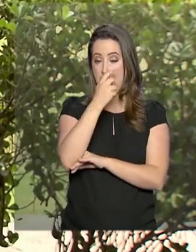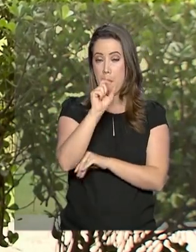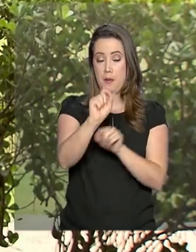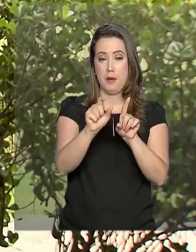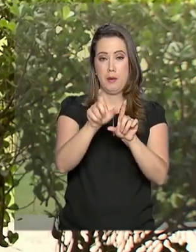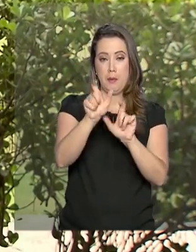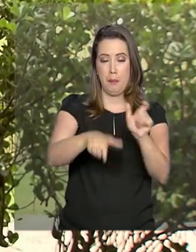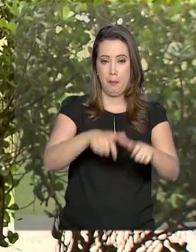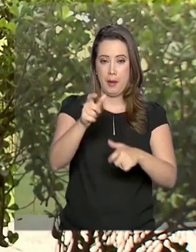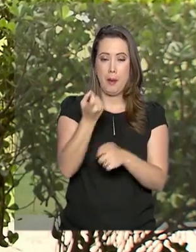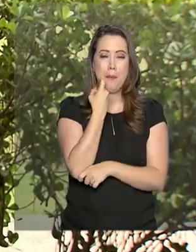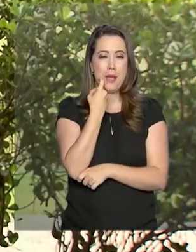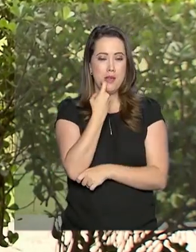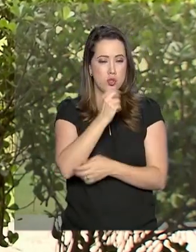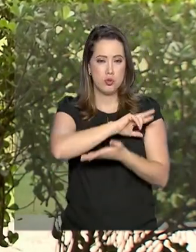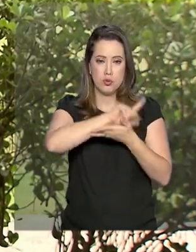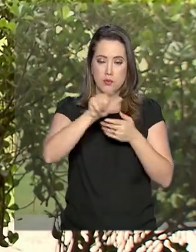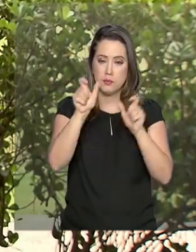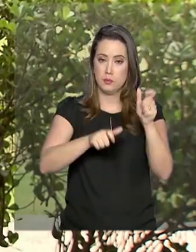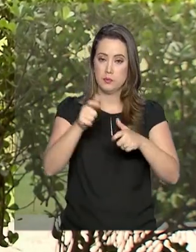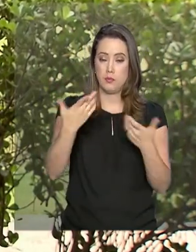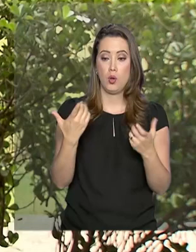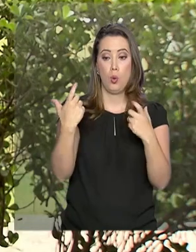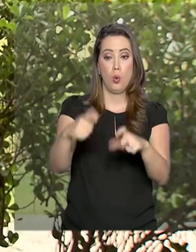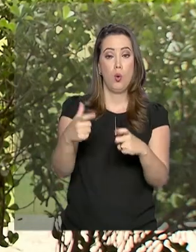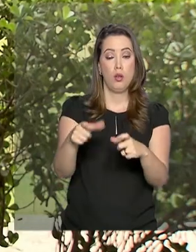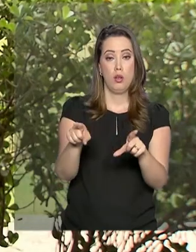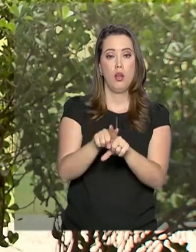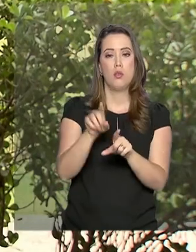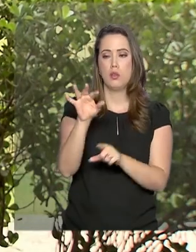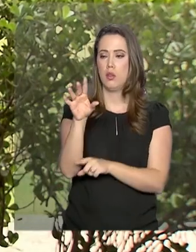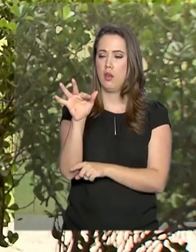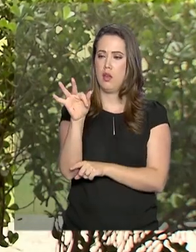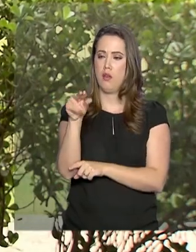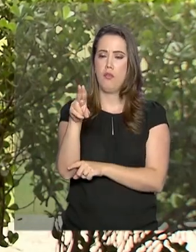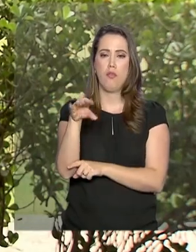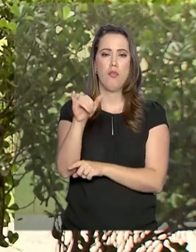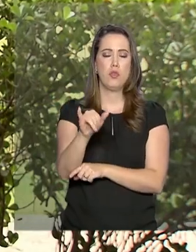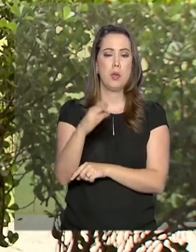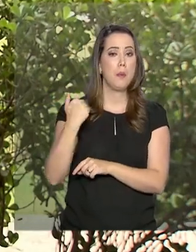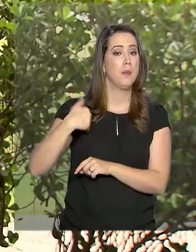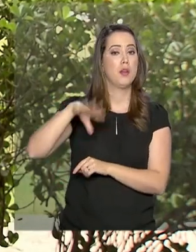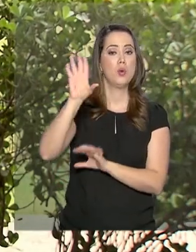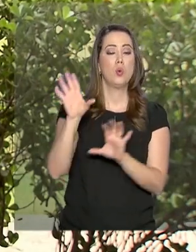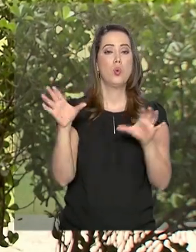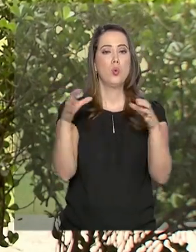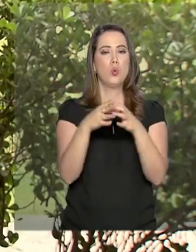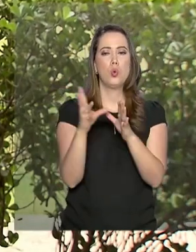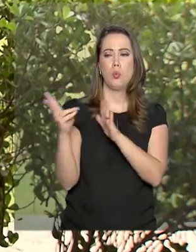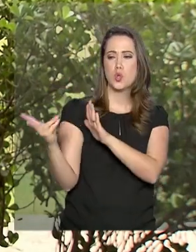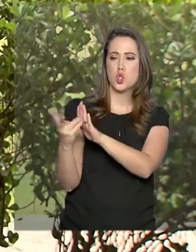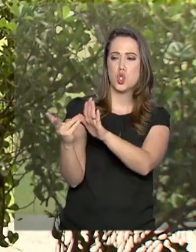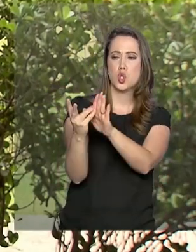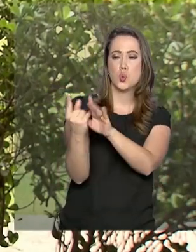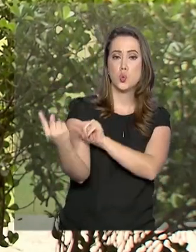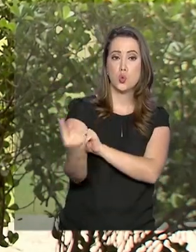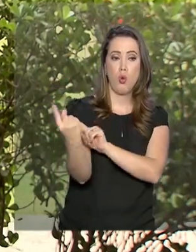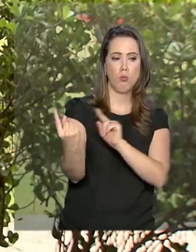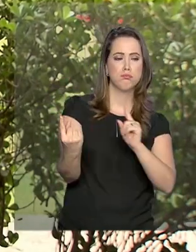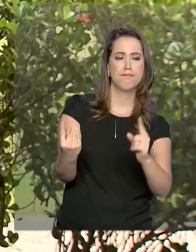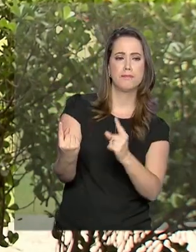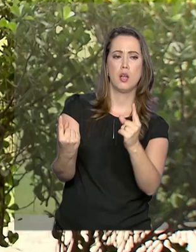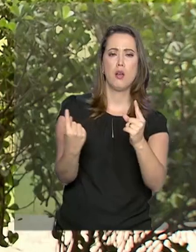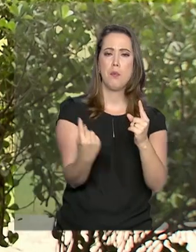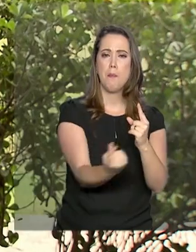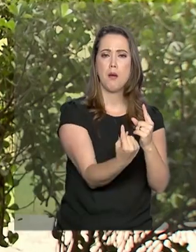do território indígena. O Vale do Javari tem, segundo a FUNAI, a maior concentração de povos isolados do mundo, com